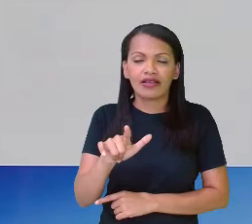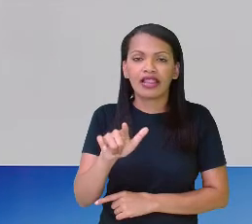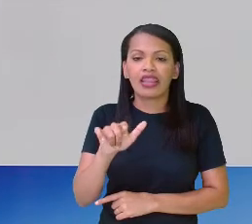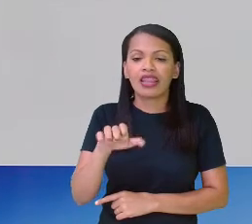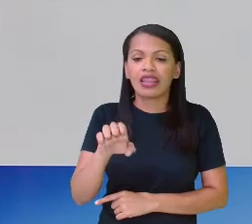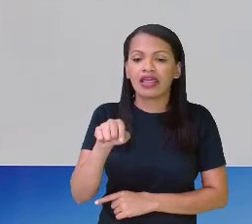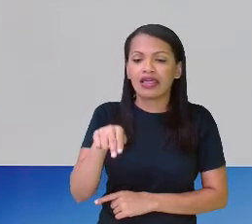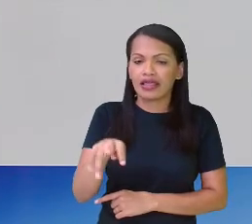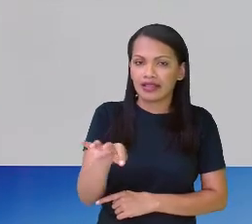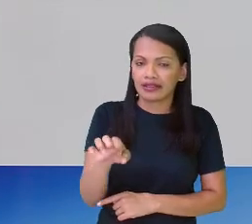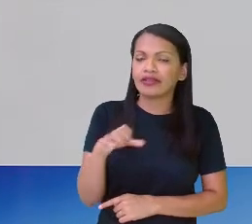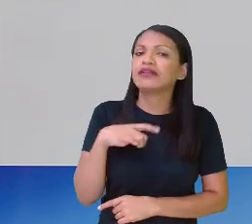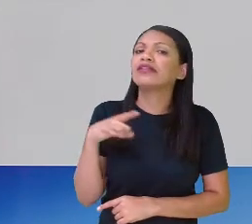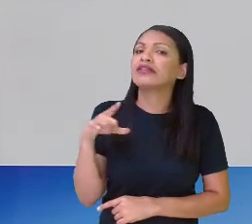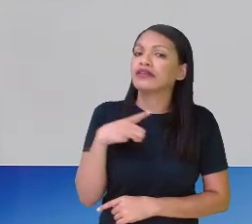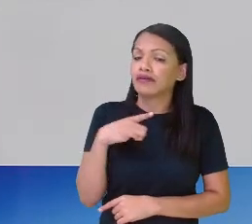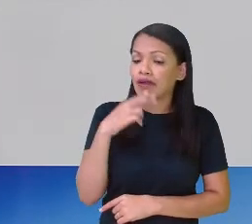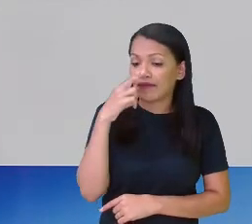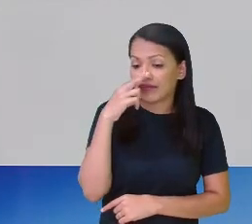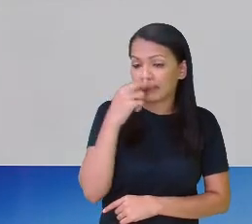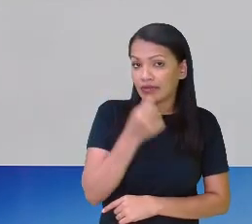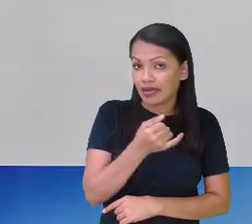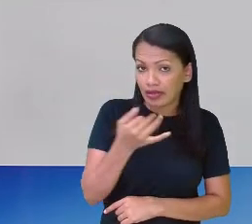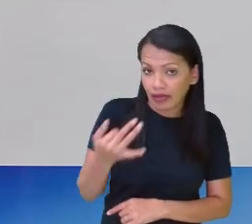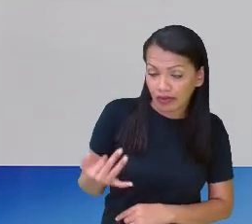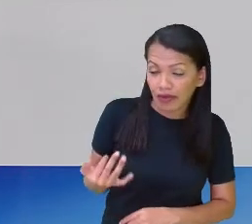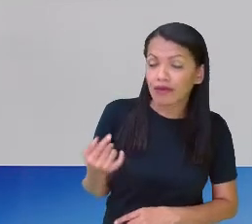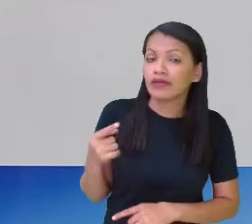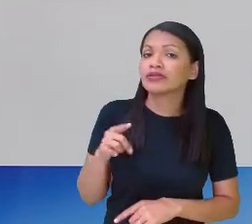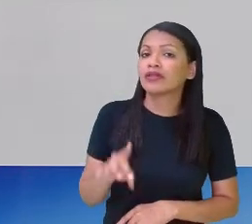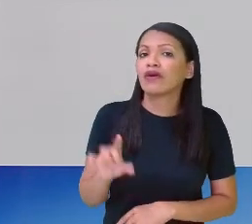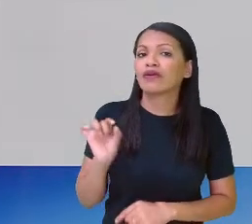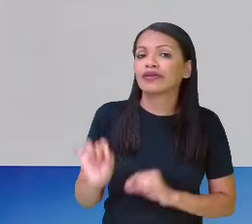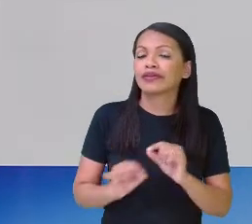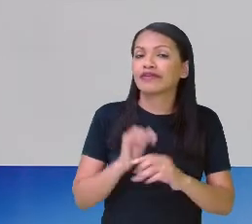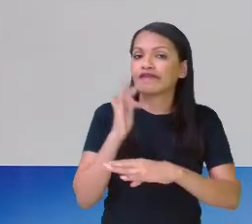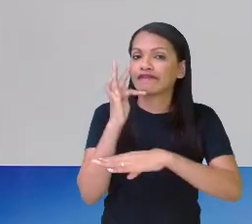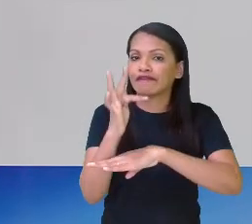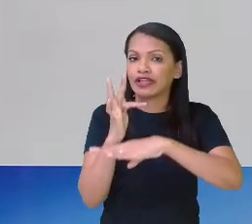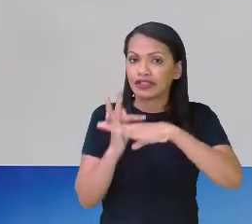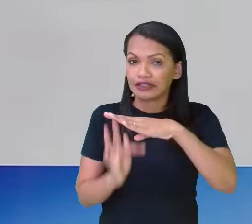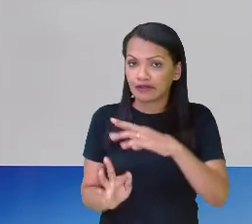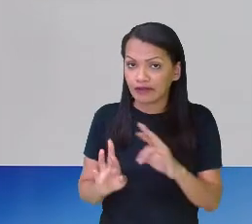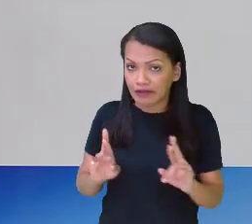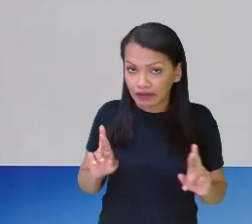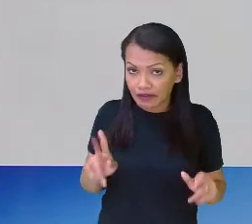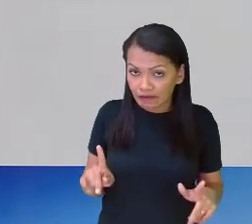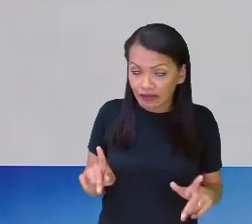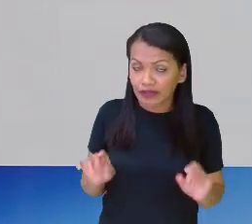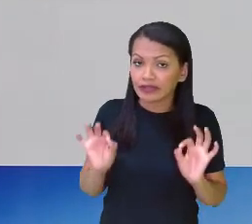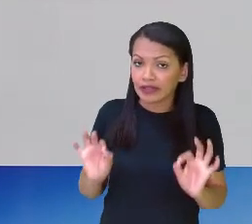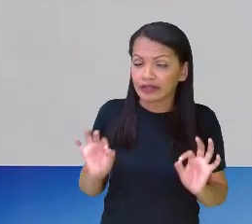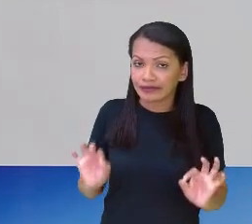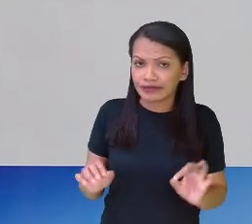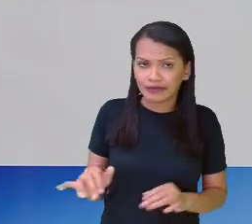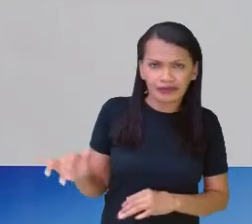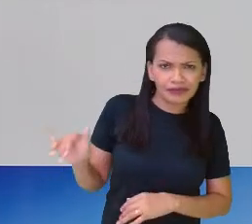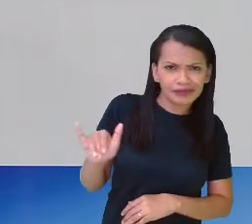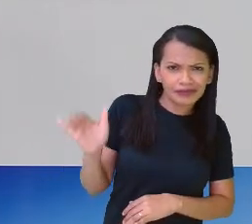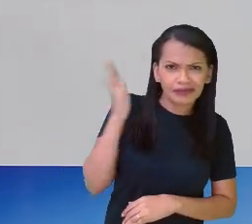mesma quantidade, só que em frações diferentes. Tranquilo?